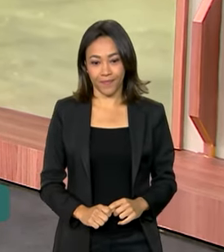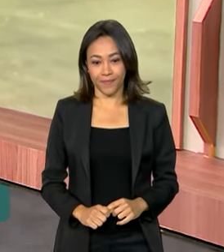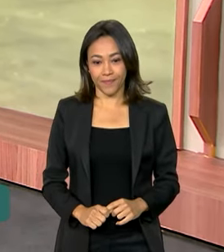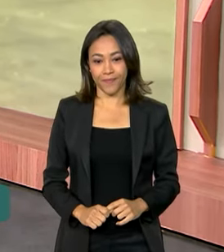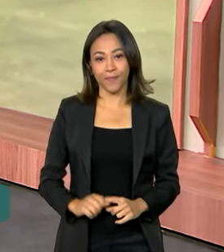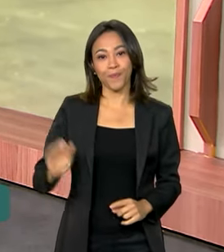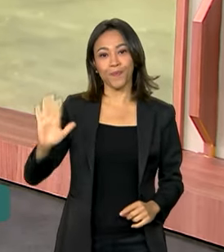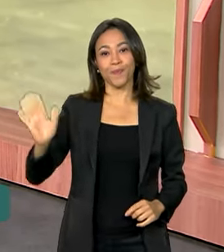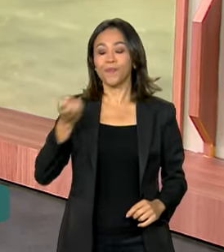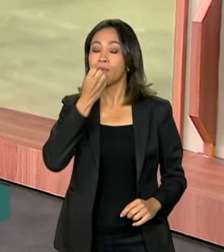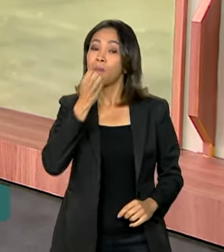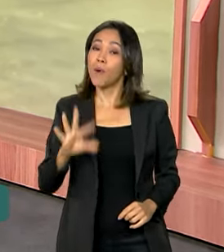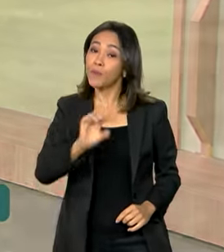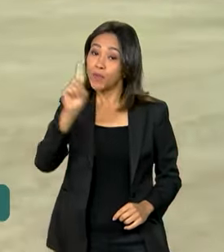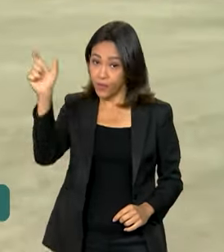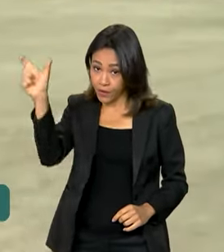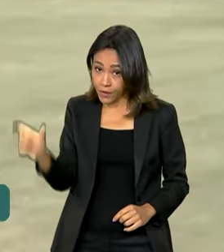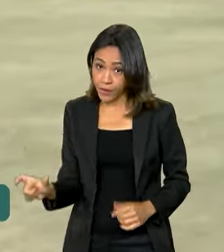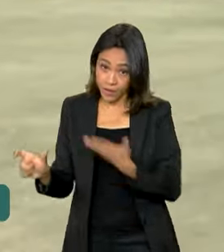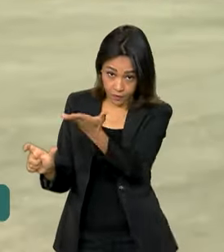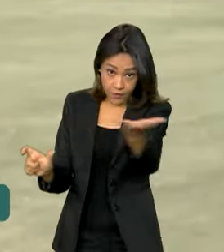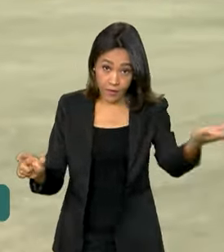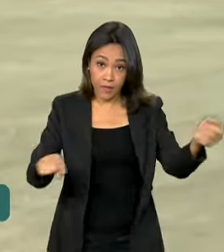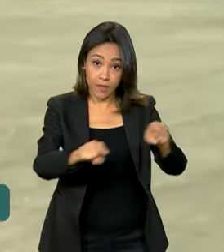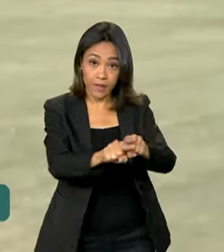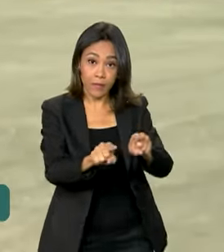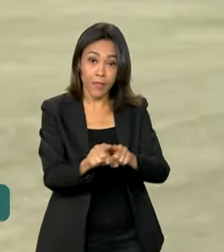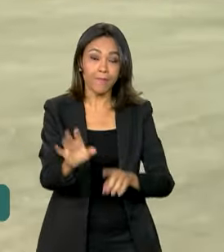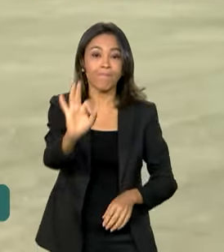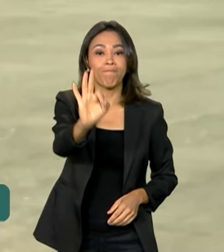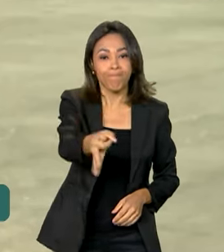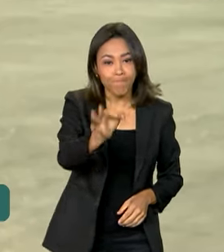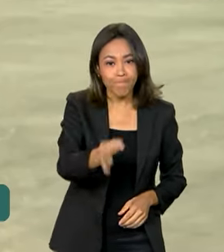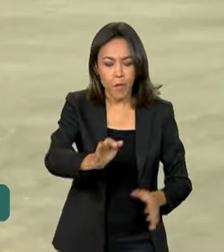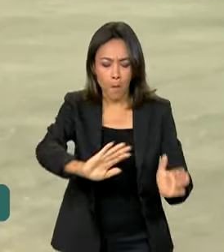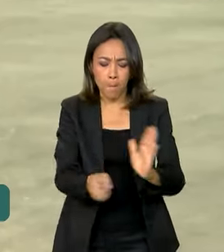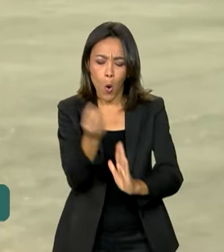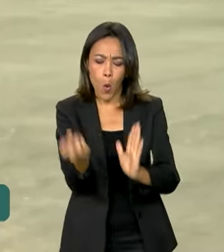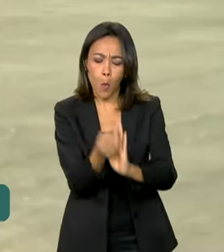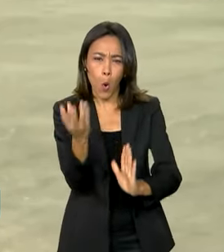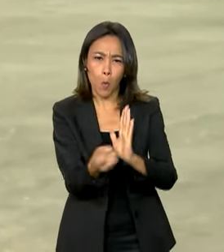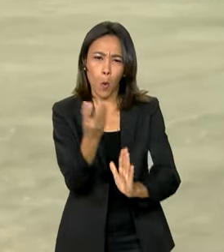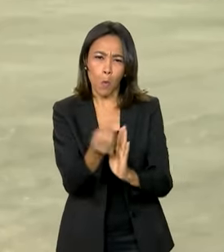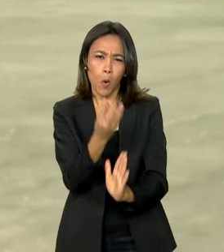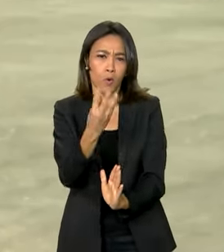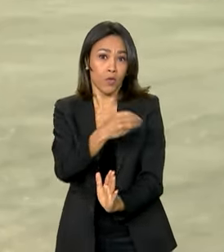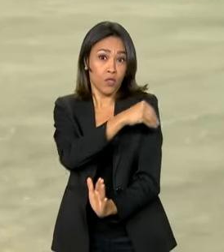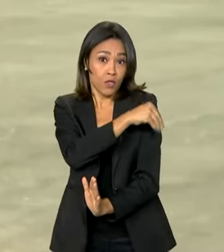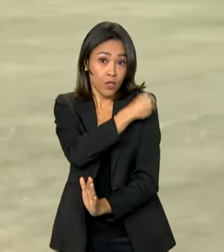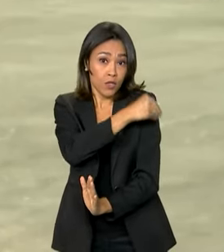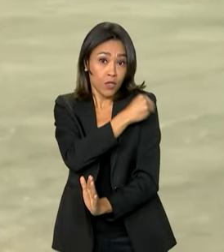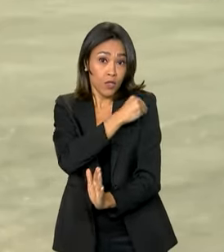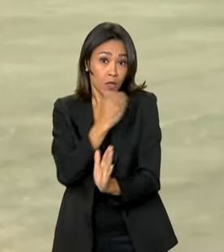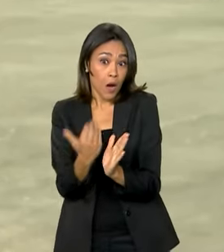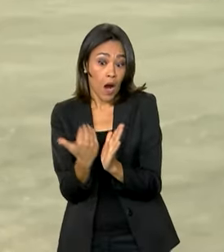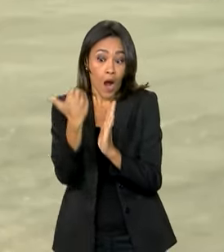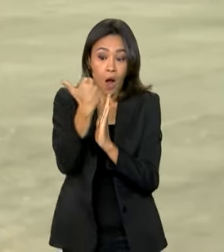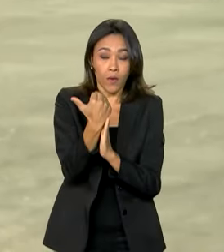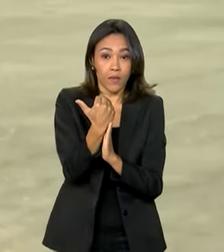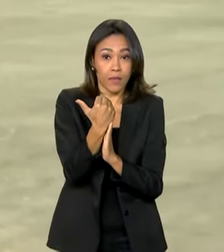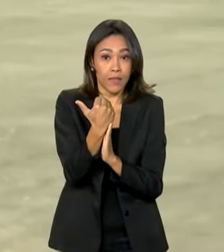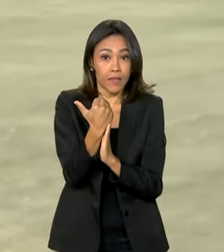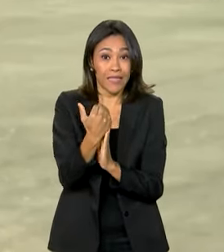Oi, Vanessa. Bom dia para você. Bom dia a todos. Isso mesmo, a produção de etanol registrou alta de 15% ou